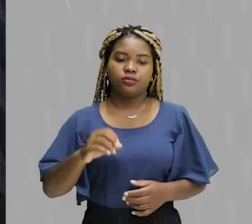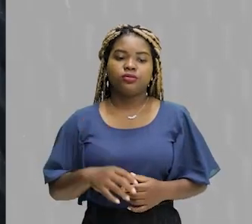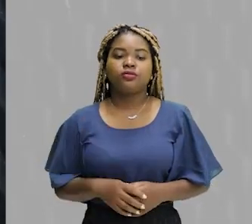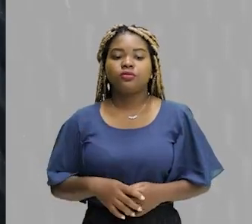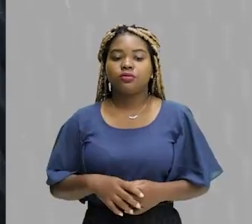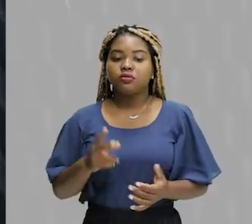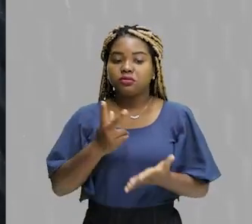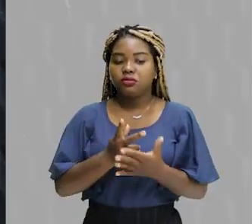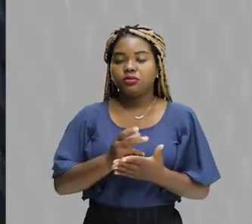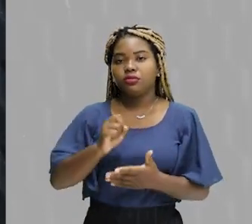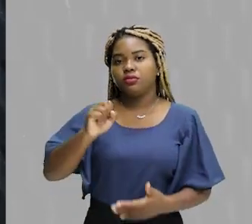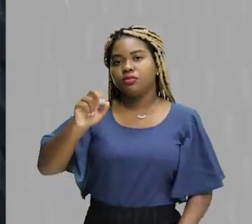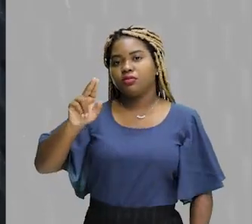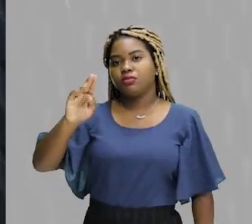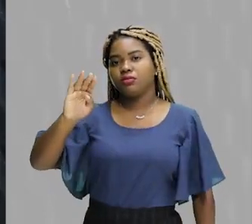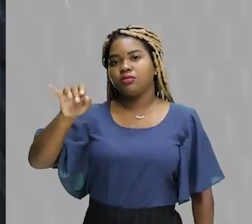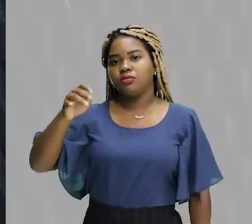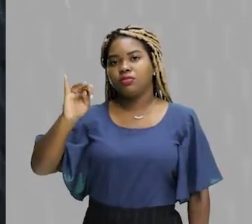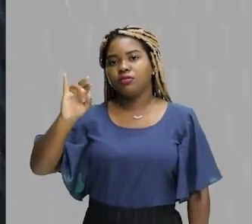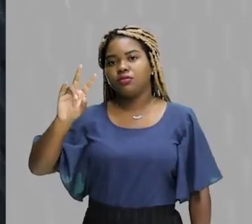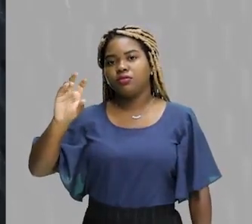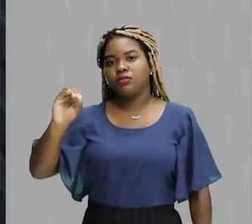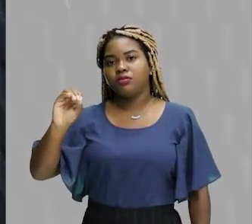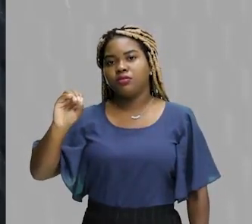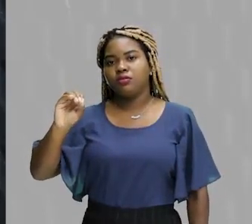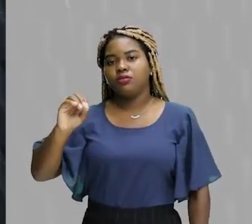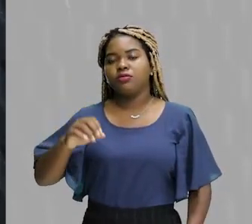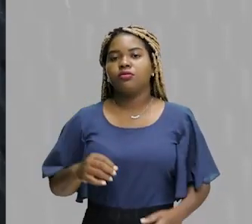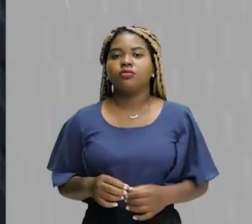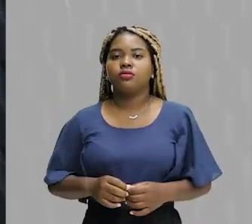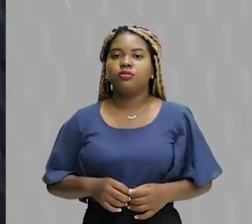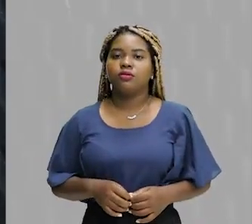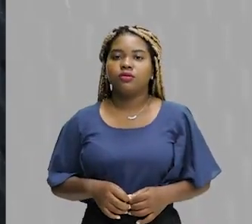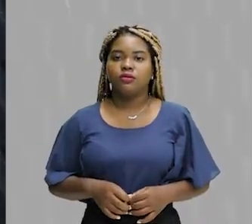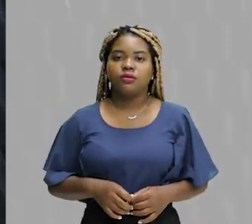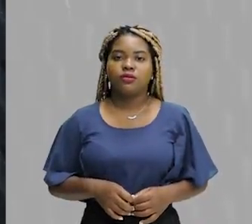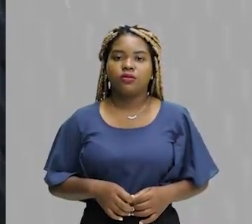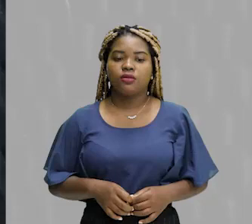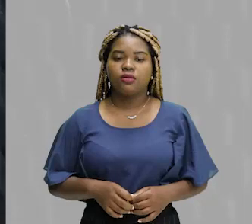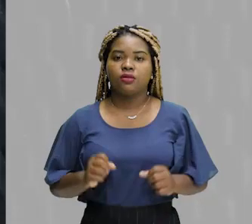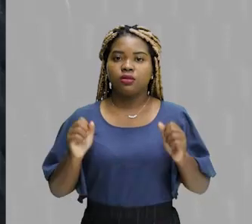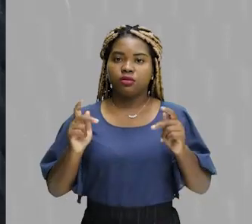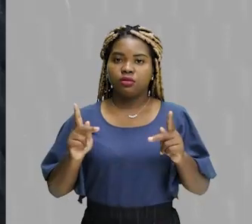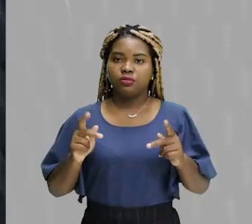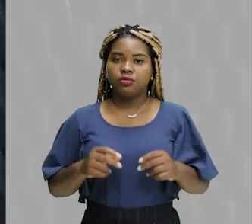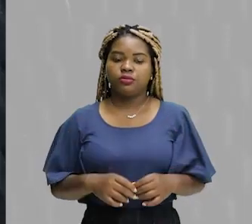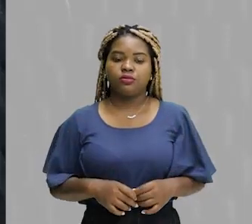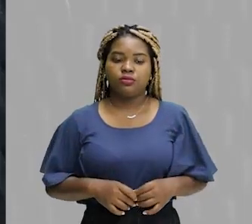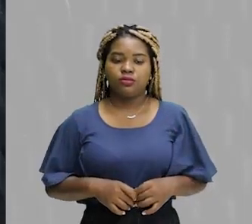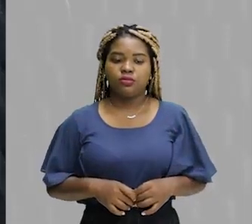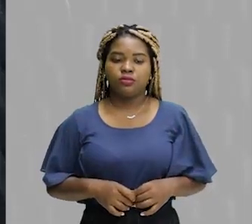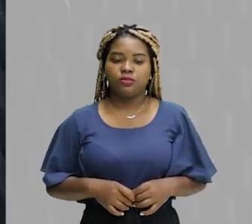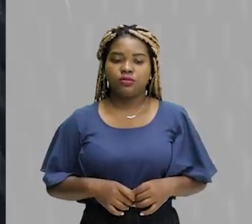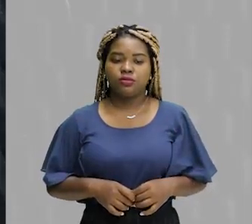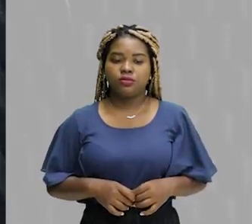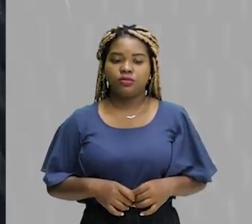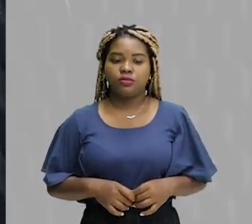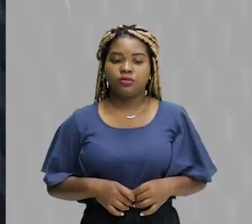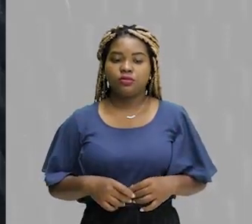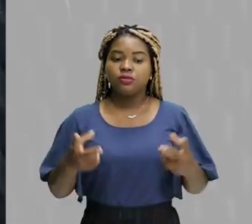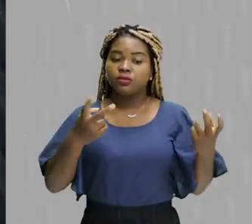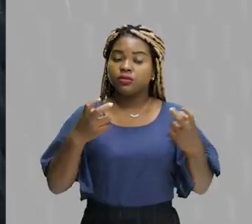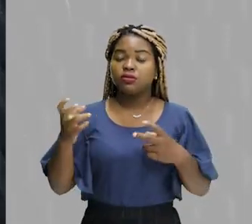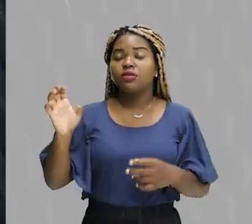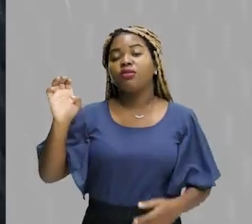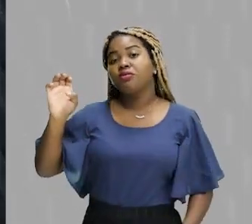subjetividade nas situações kantianas, porque tem a ver com o juízo de gosto. Ok? Perfeito? Então, vamos aqui perceber